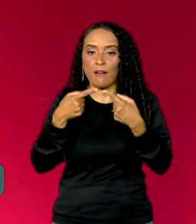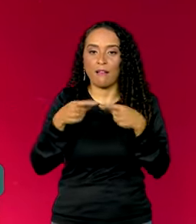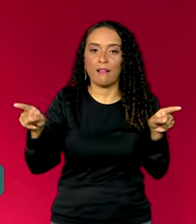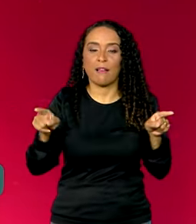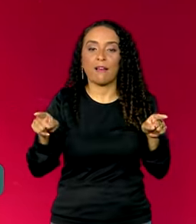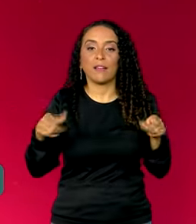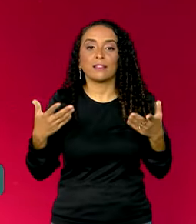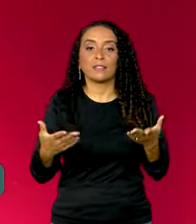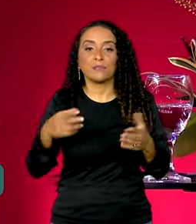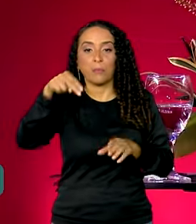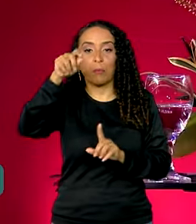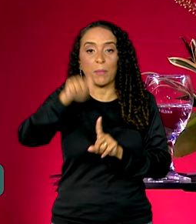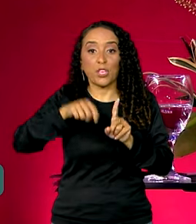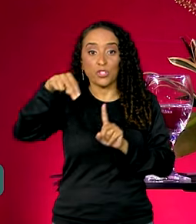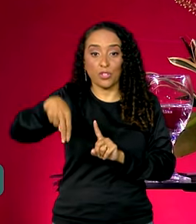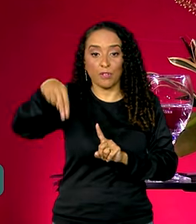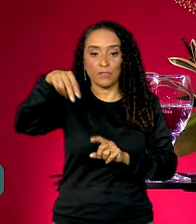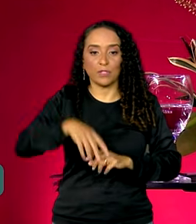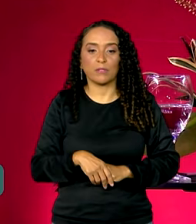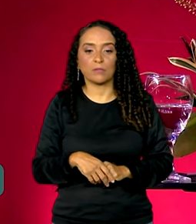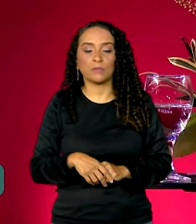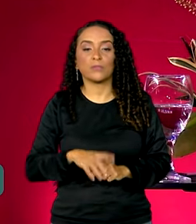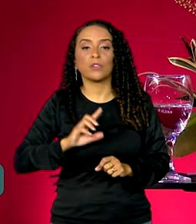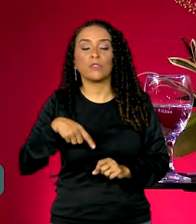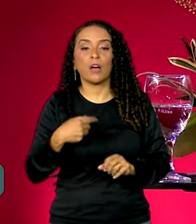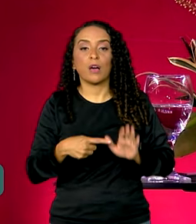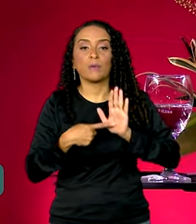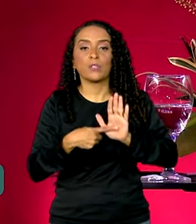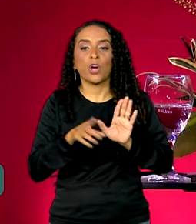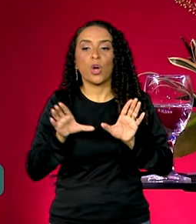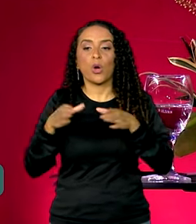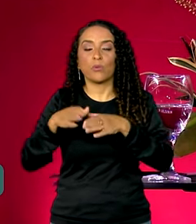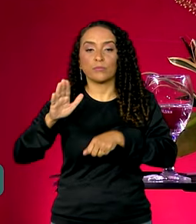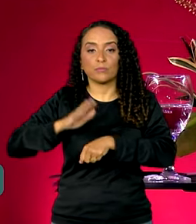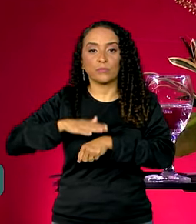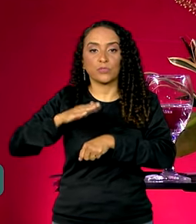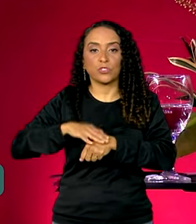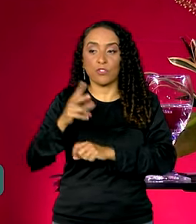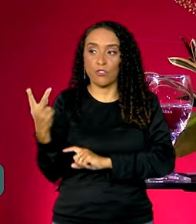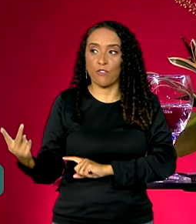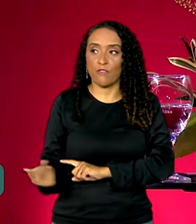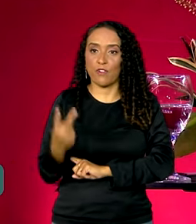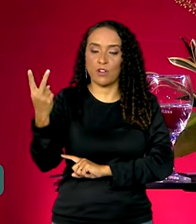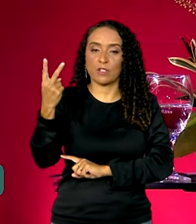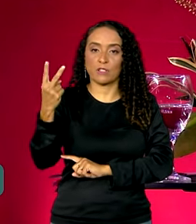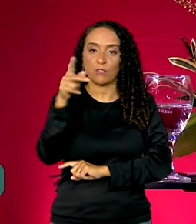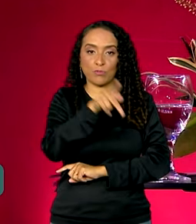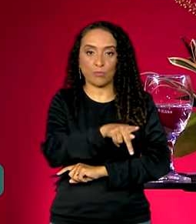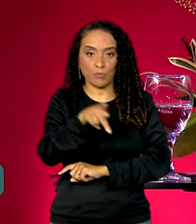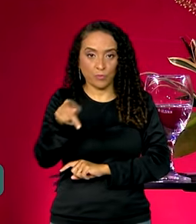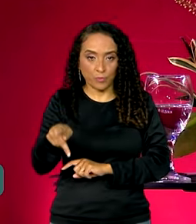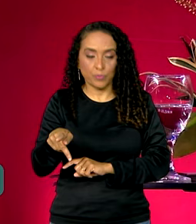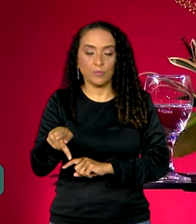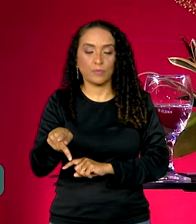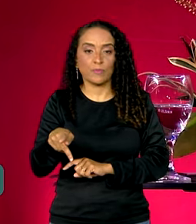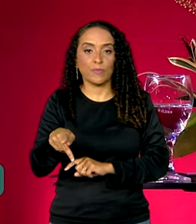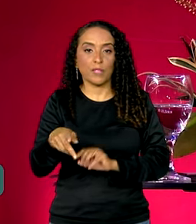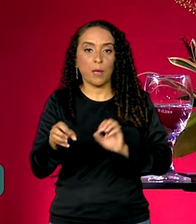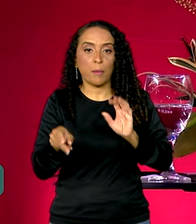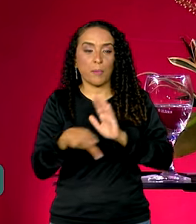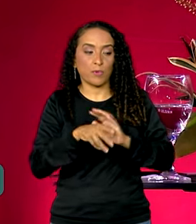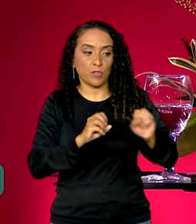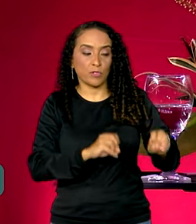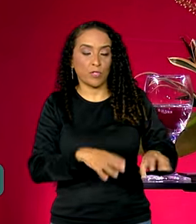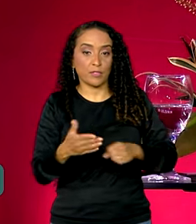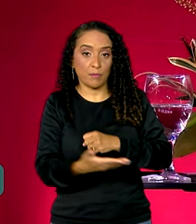ainda em novembro. O projeto Lula vai apresentar um conjunto de ações de valorização dos professores da educação básica